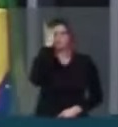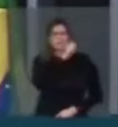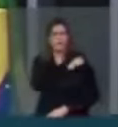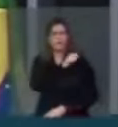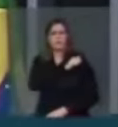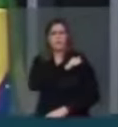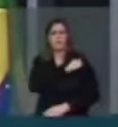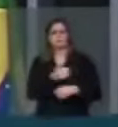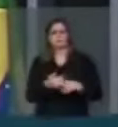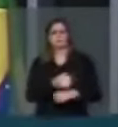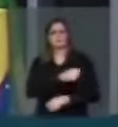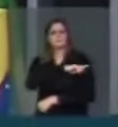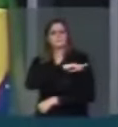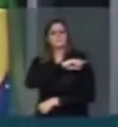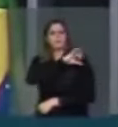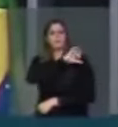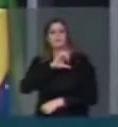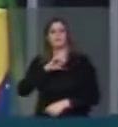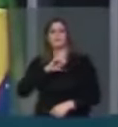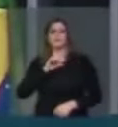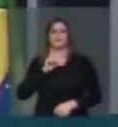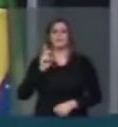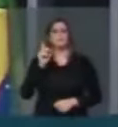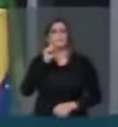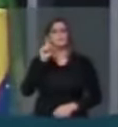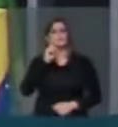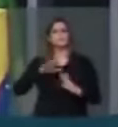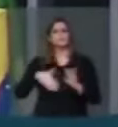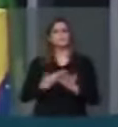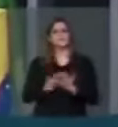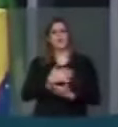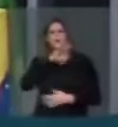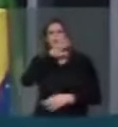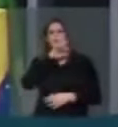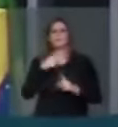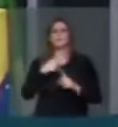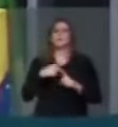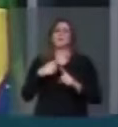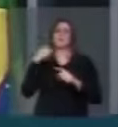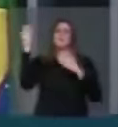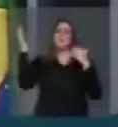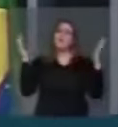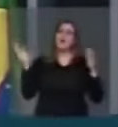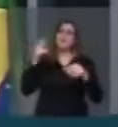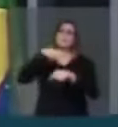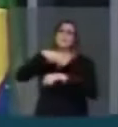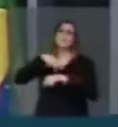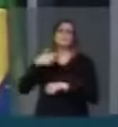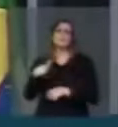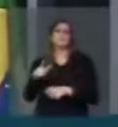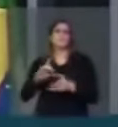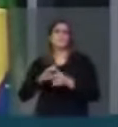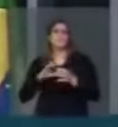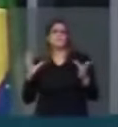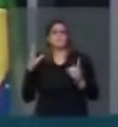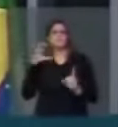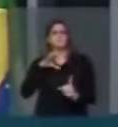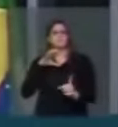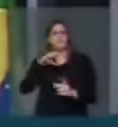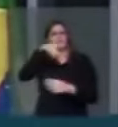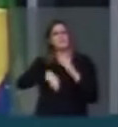ensino fundamental são diariamente envenenados com ideologias de países que nunca admitiram liberdade em seu solo,